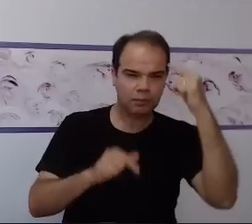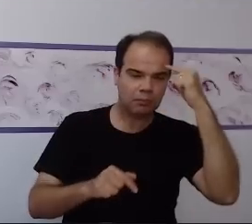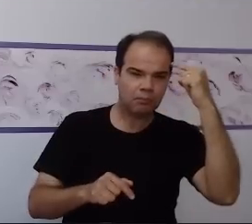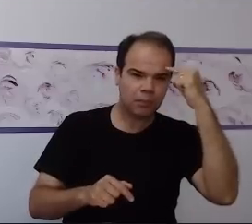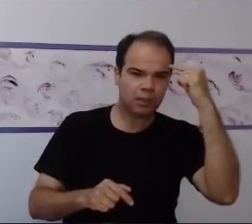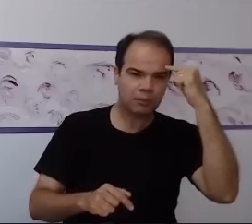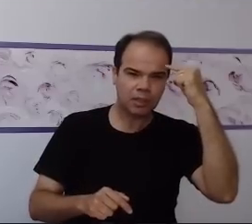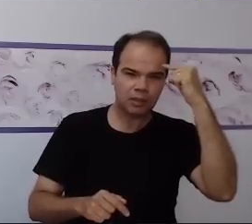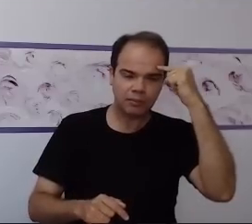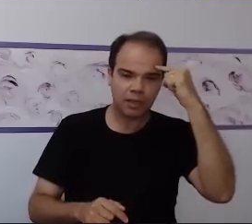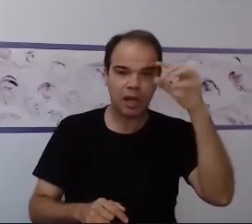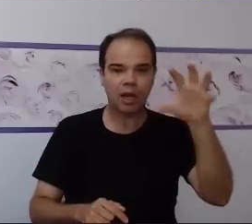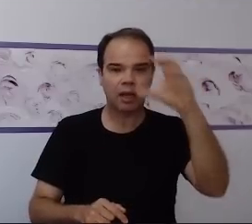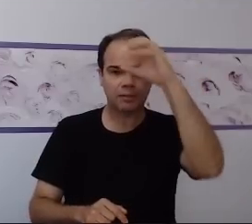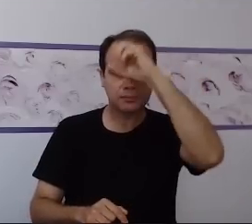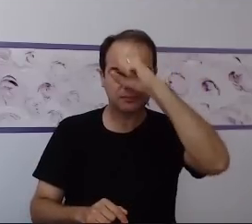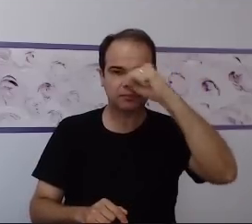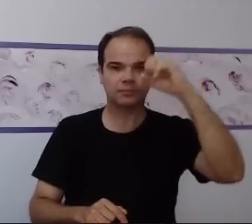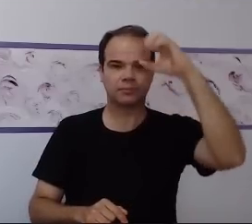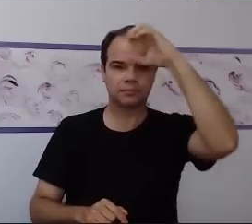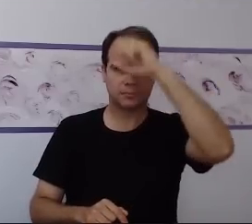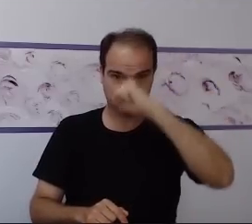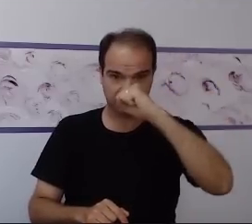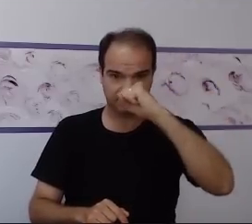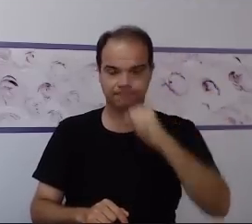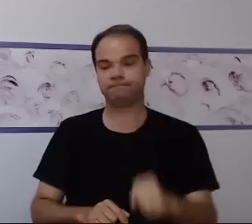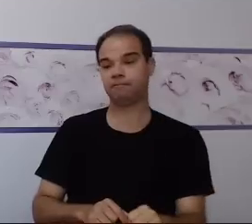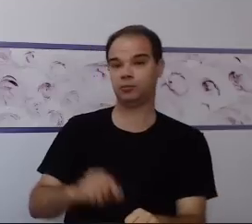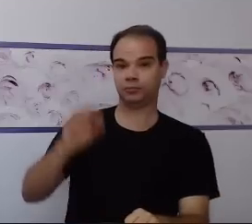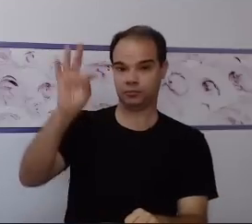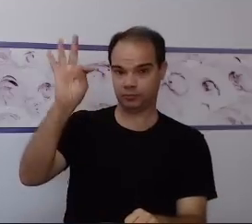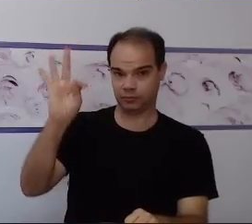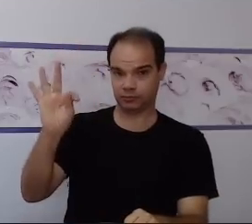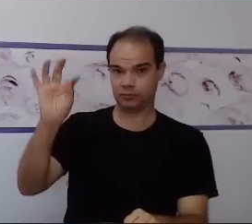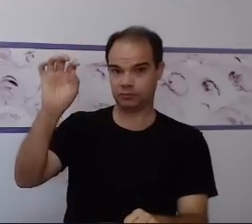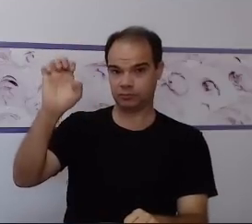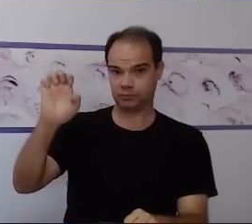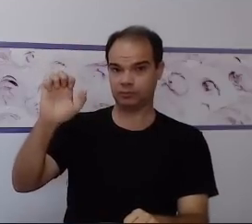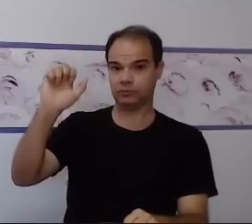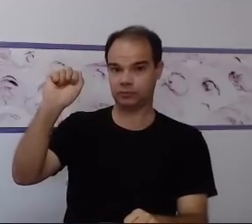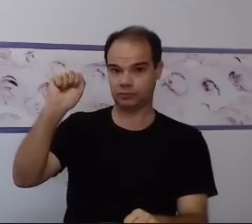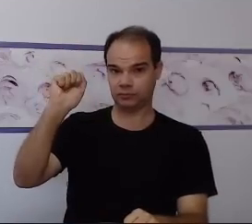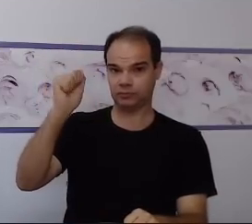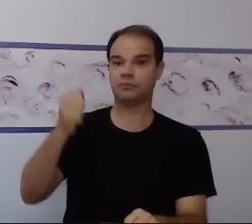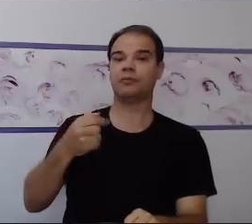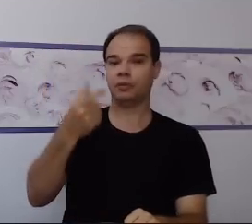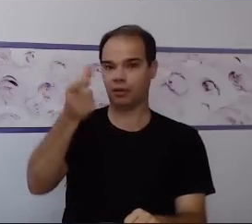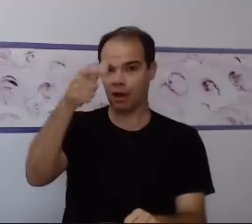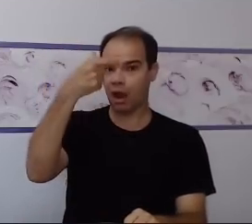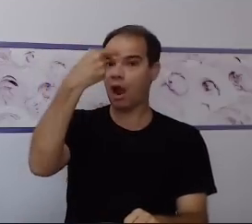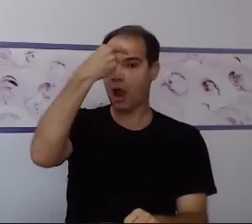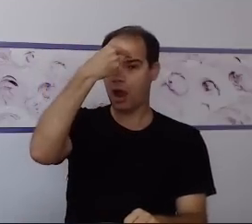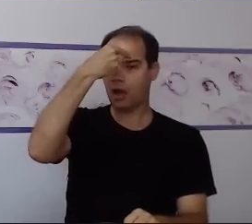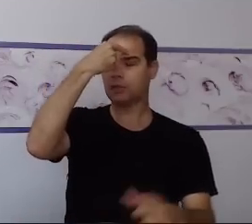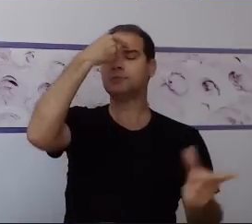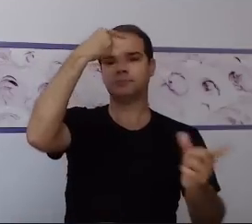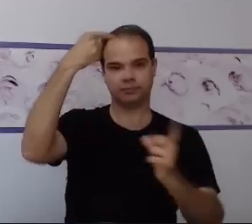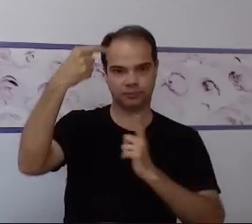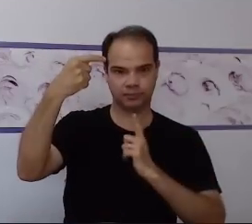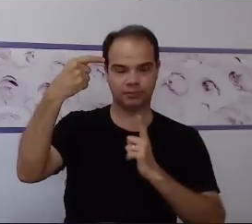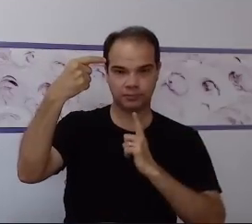prejudicada. No TEIA, essa memória de trabalho, ela existe, ela está ali,